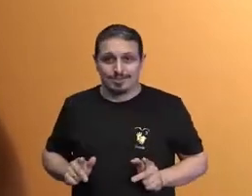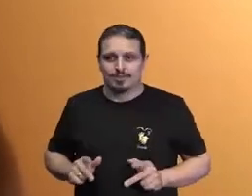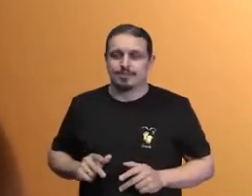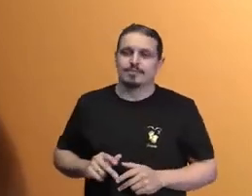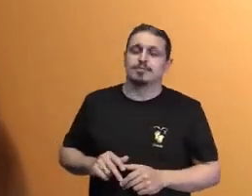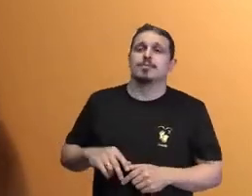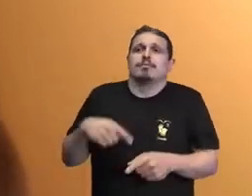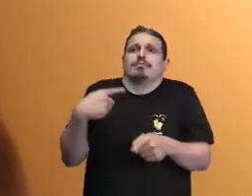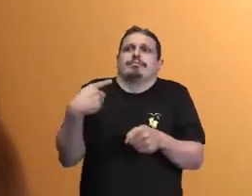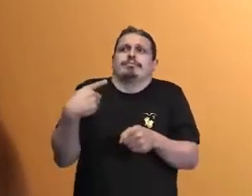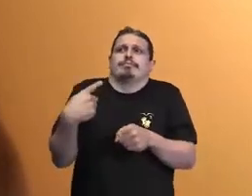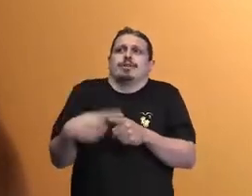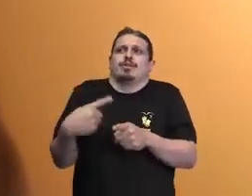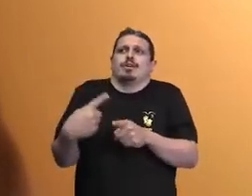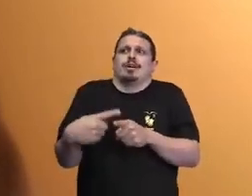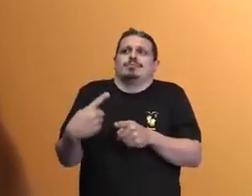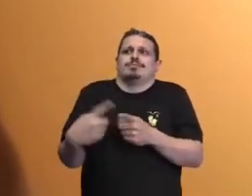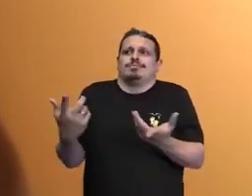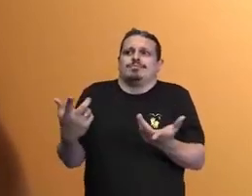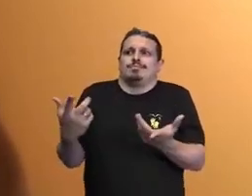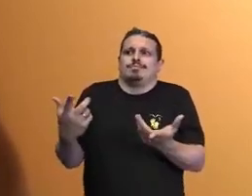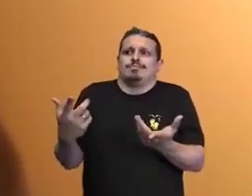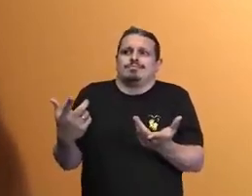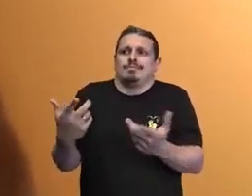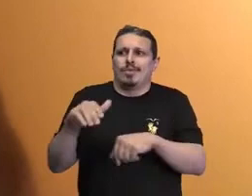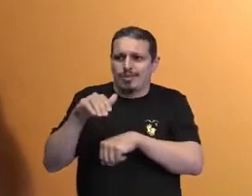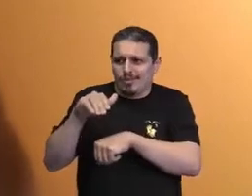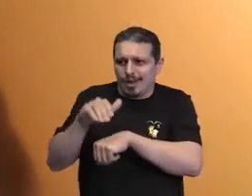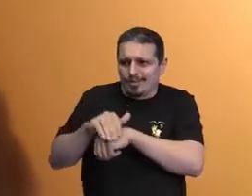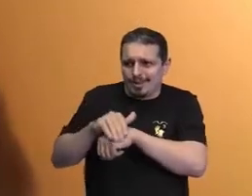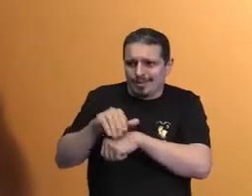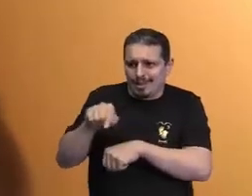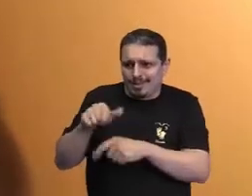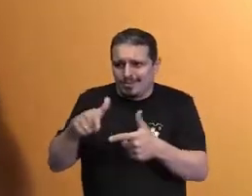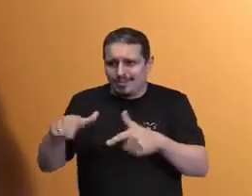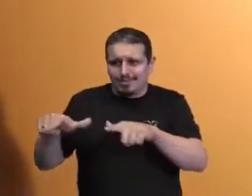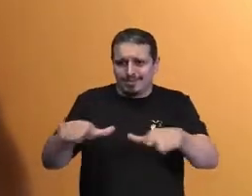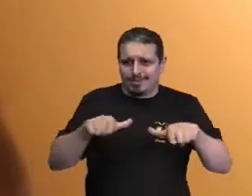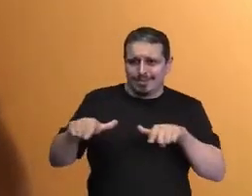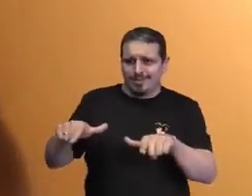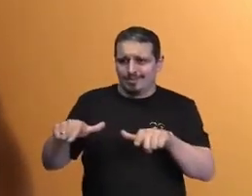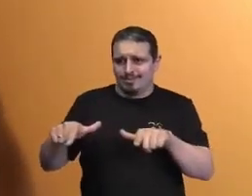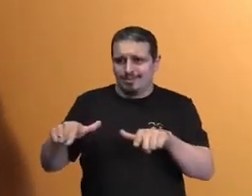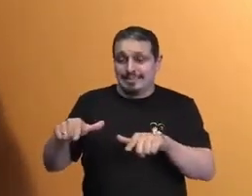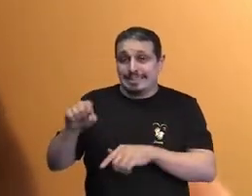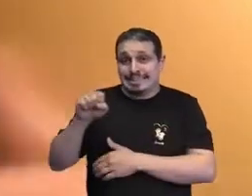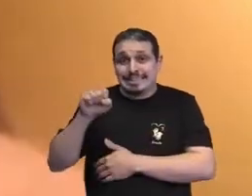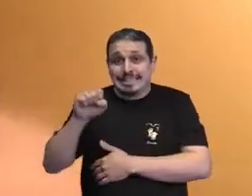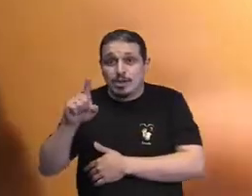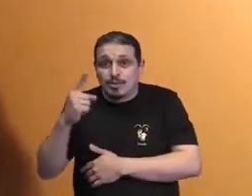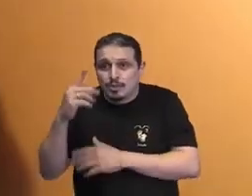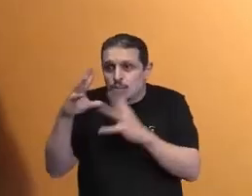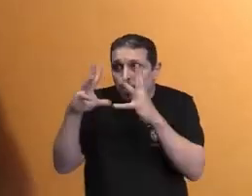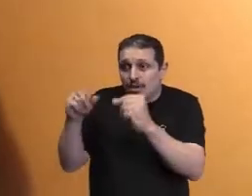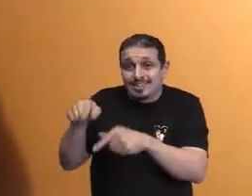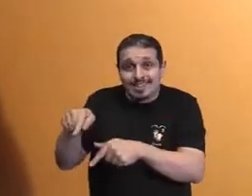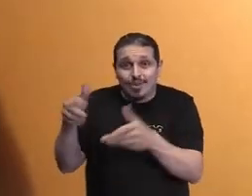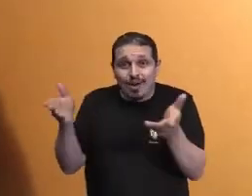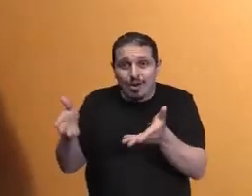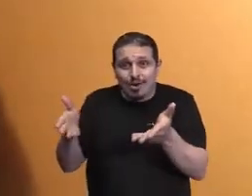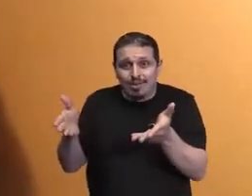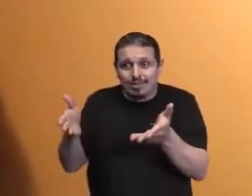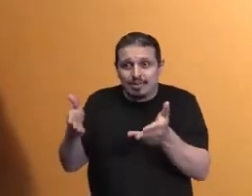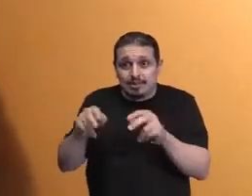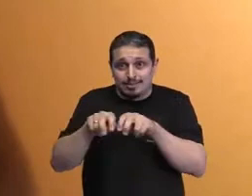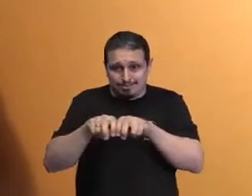olhando para uma parede e aparece um espaço aberto. Se nós estivéssemos agora, todas e todos, num grande auditório,